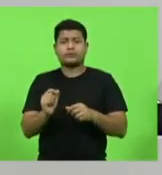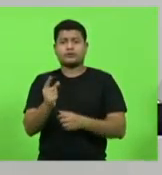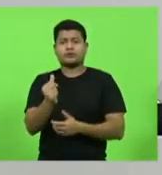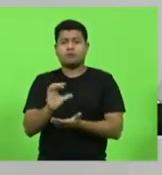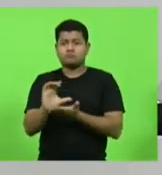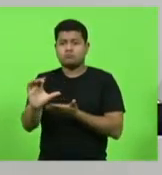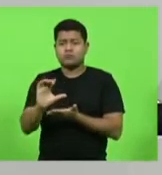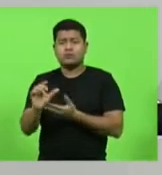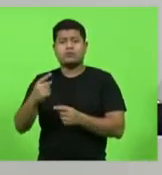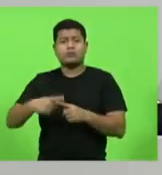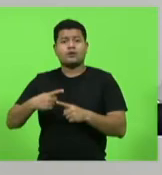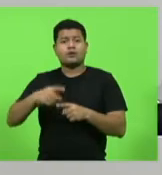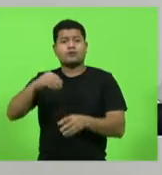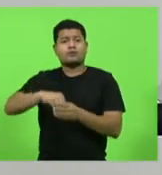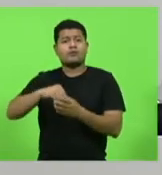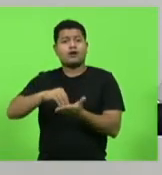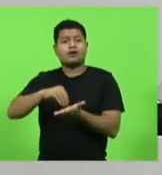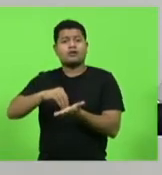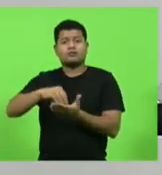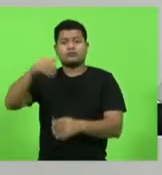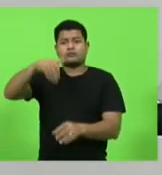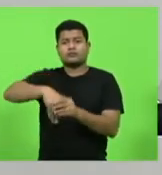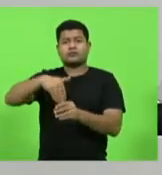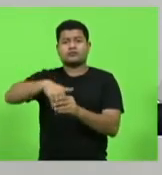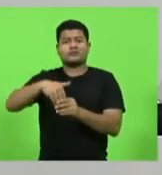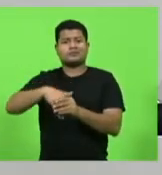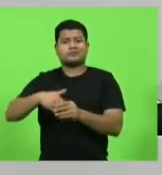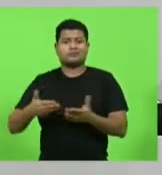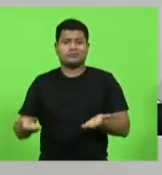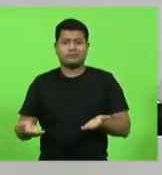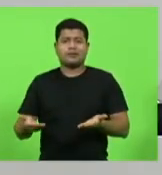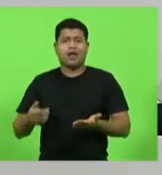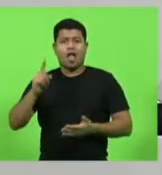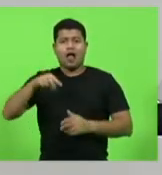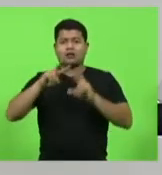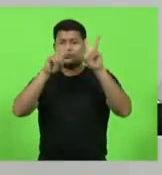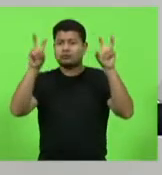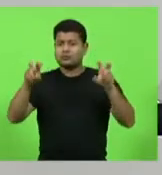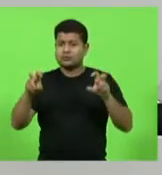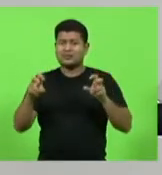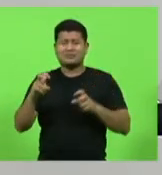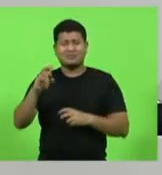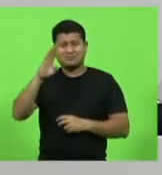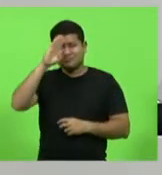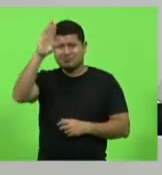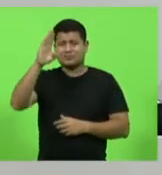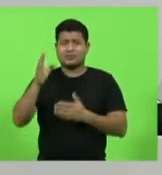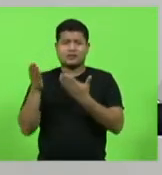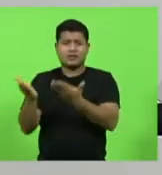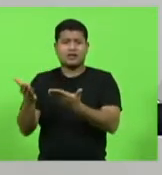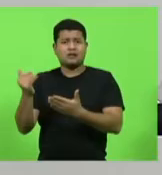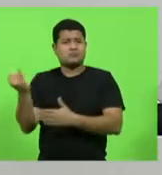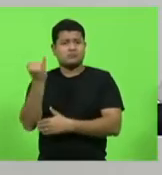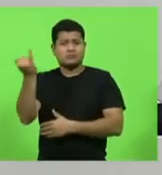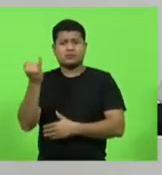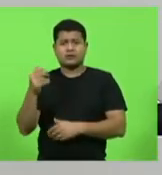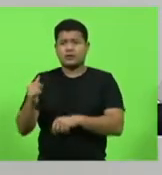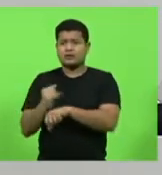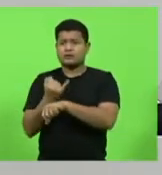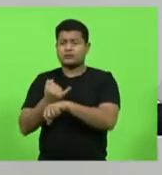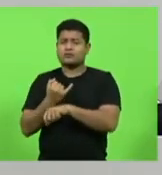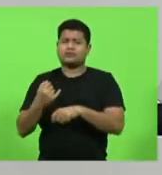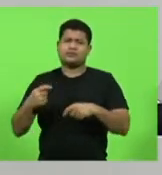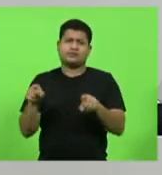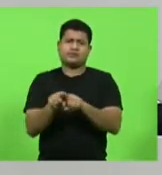foi ainda votado, colocado em votação. É um assunto prioritário na cidade de Joinville e deveria ser de todo catarinense, esse assunto